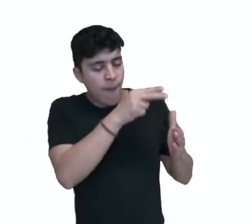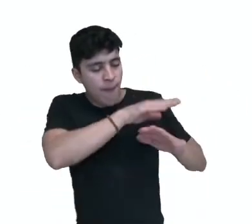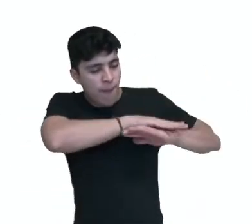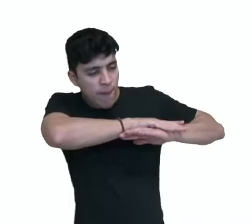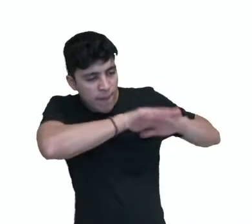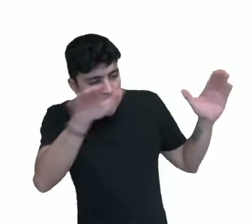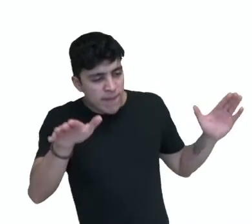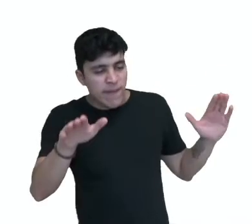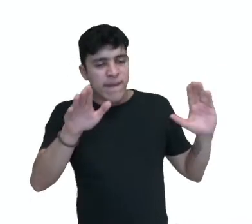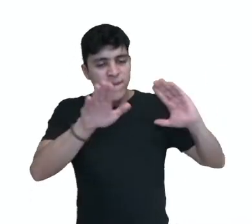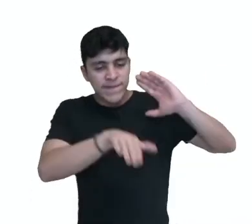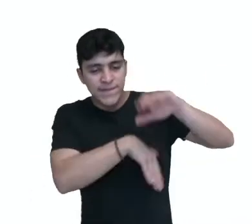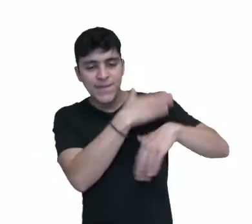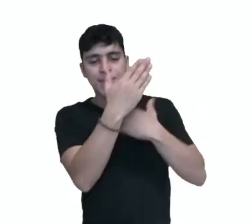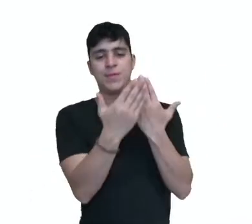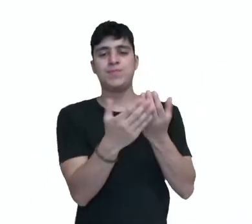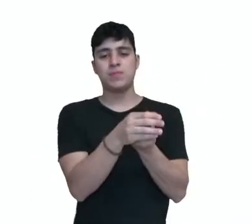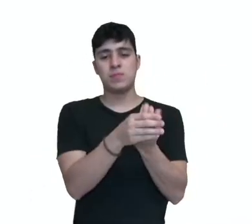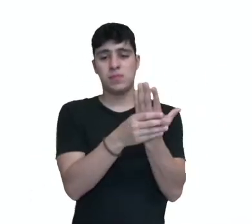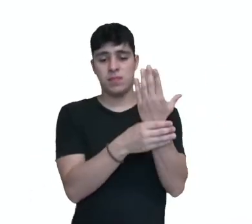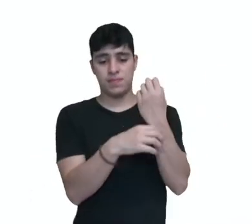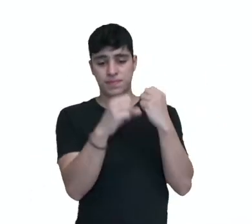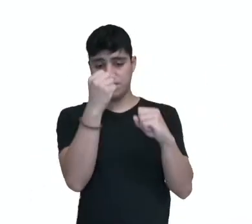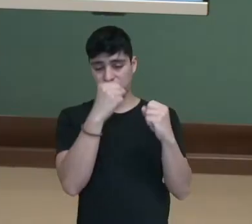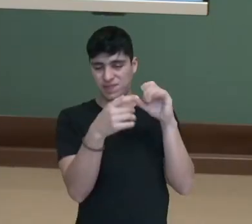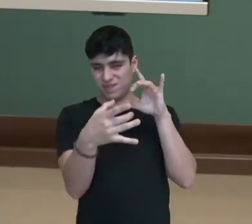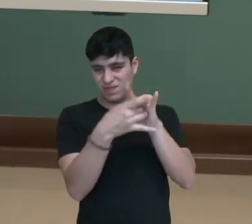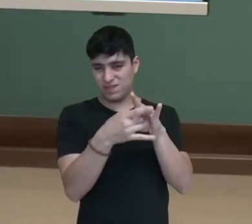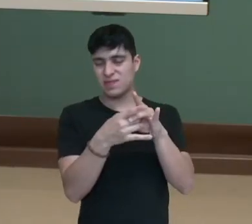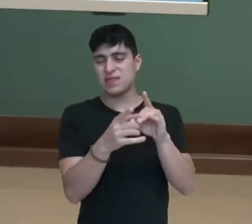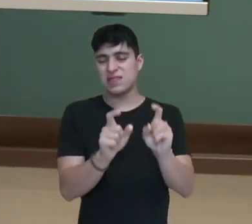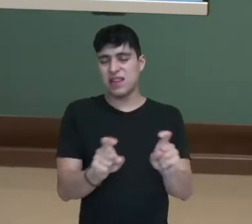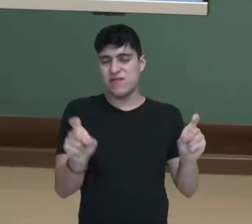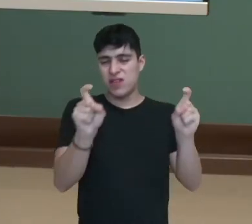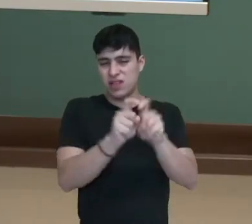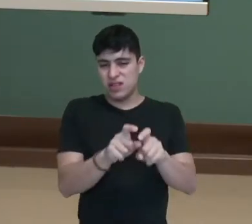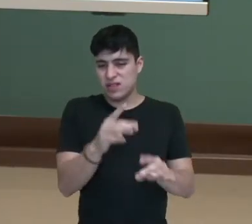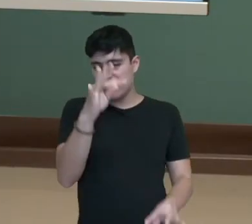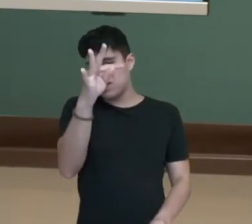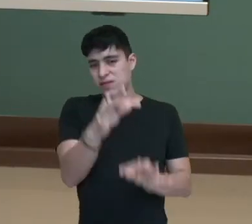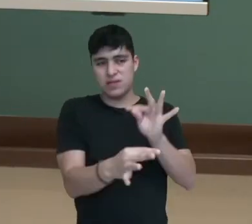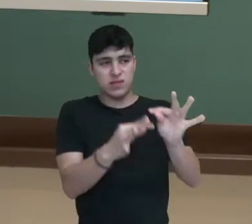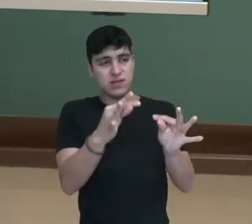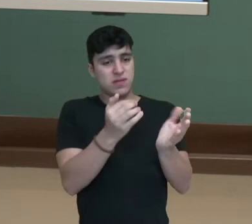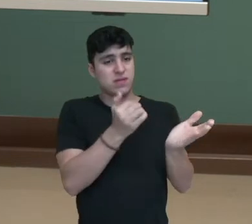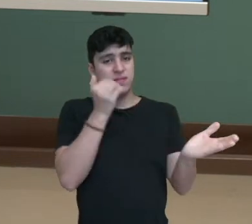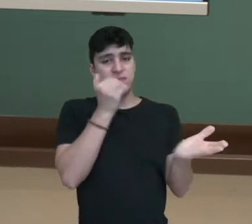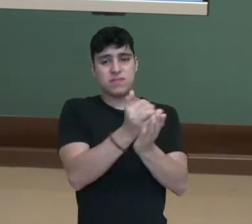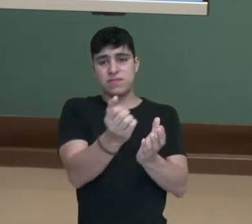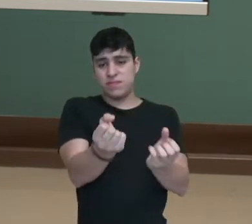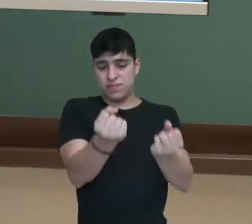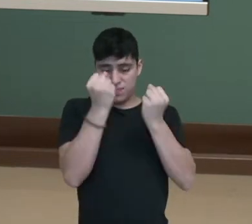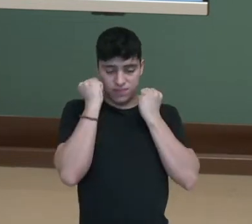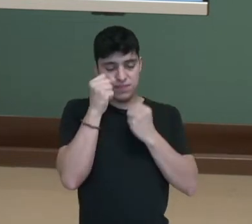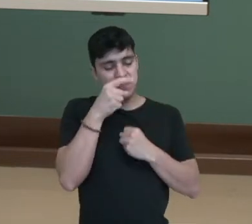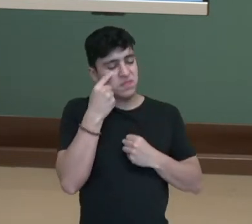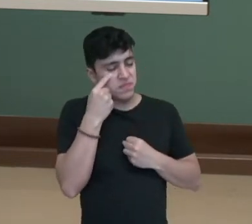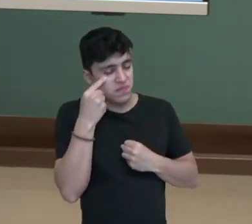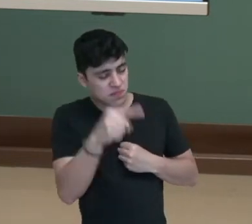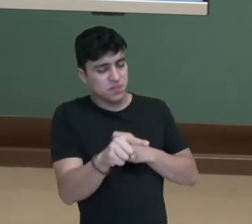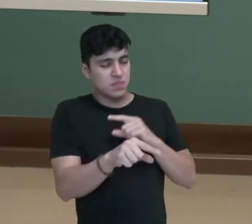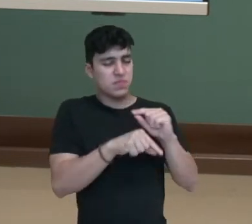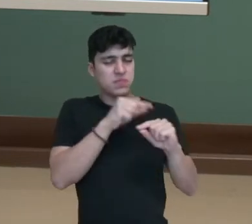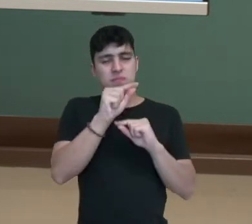literalmente a indústria ligada à tecnologia, principalmente da informática, ganhou grande destaque. Nesse destaque, nós percebemos